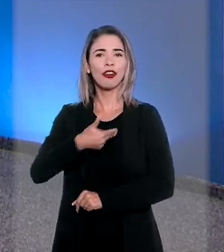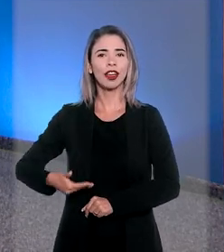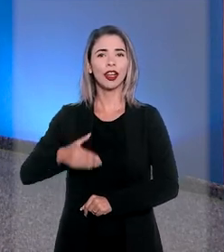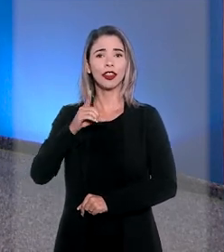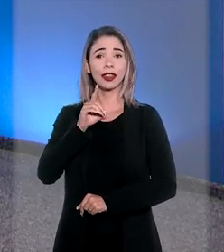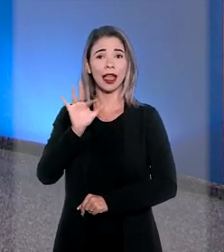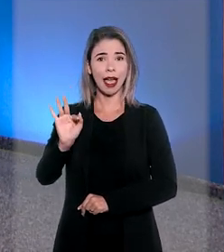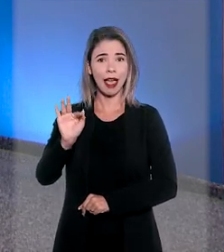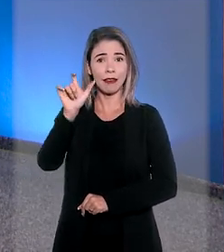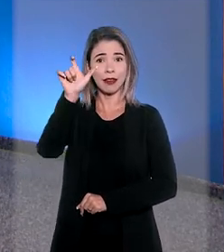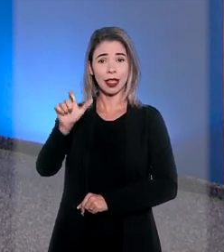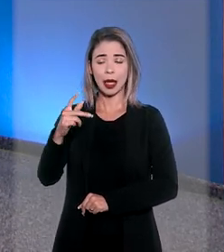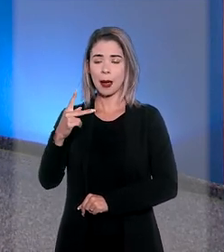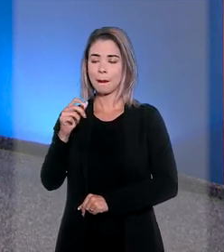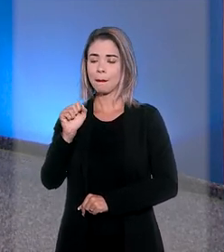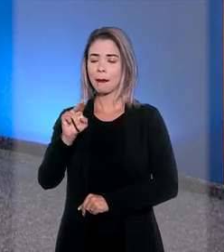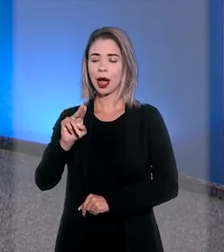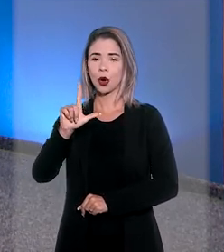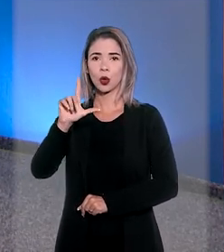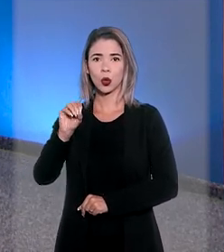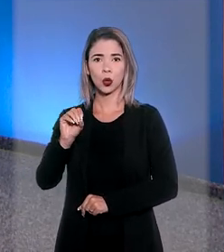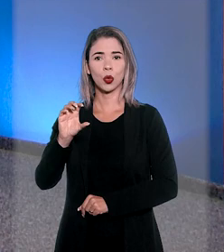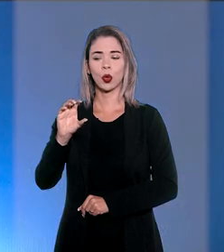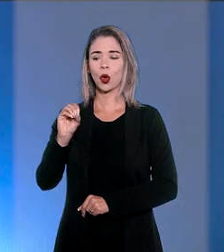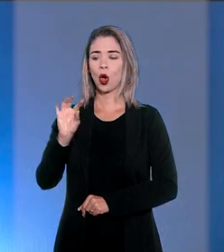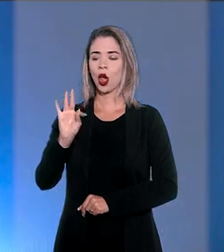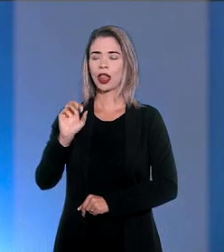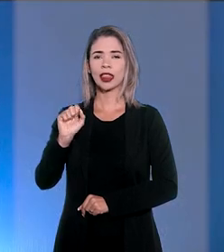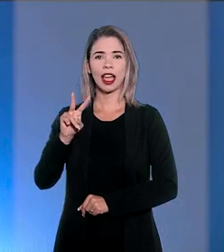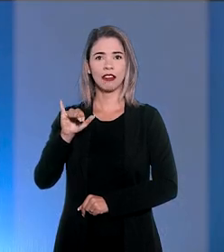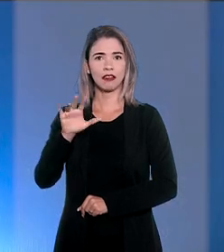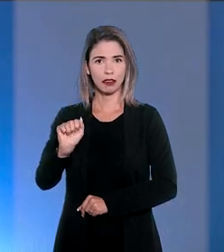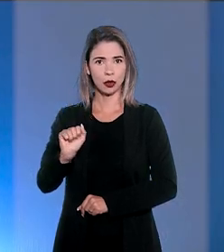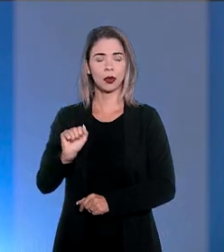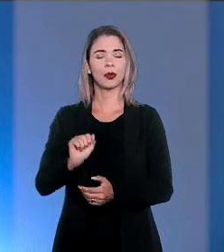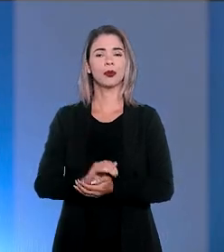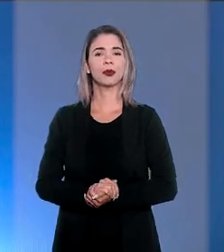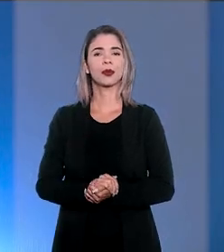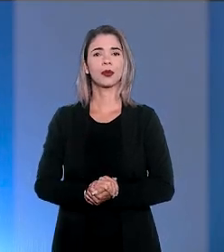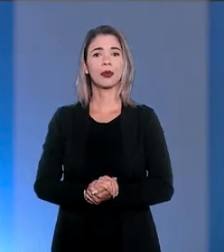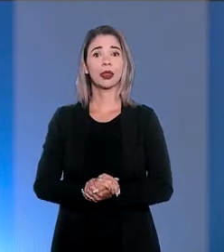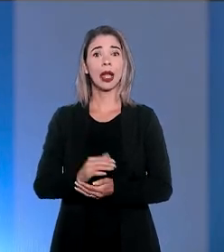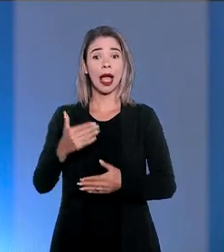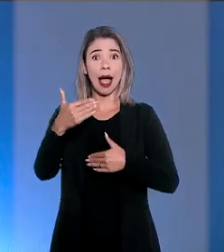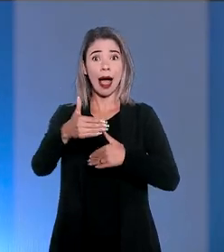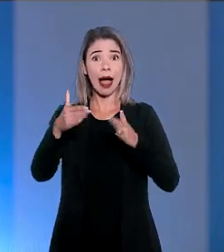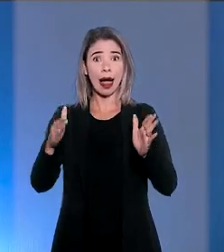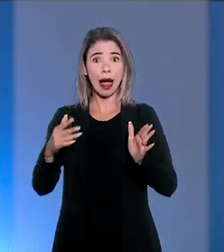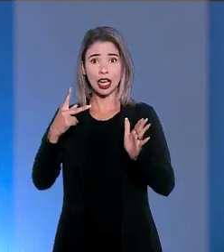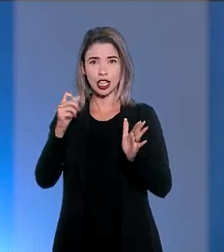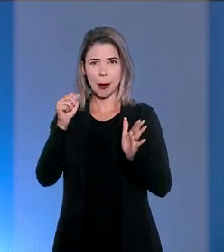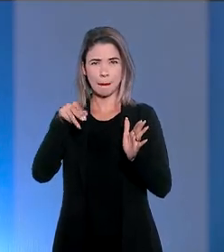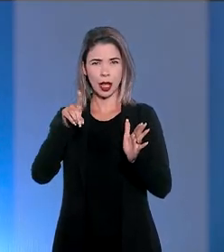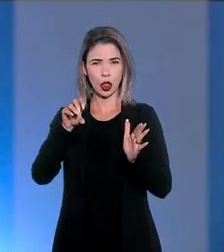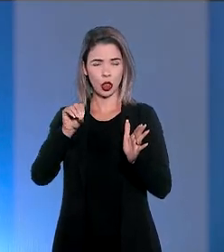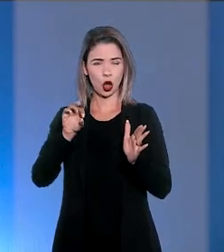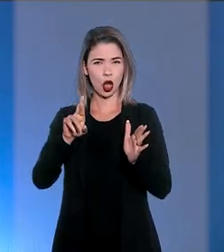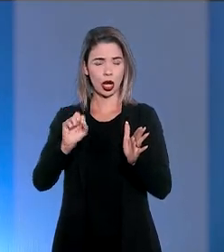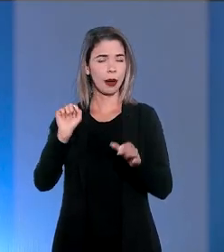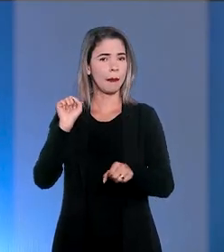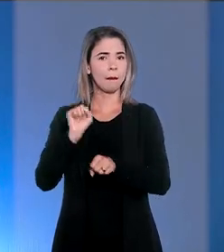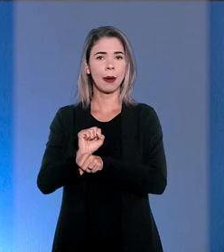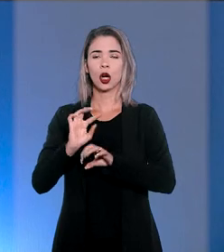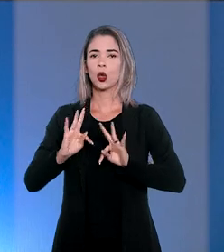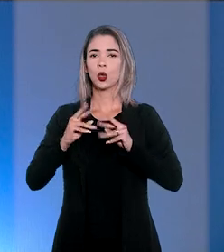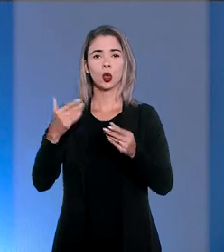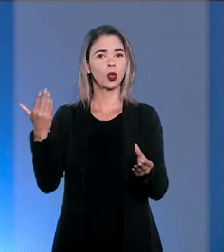-governador do Distrito Federal, Paulo Otávio. Oriundos da Operação Caixa de Pandora, os processos ficam com o